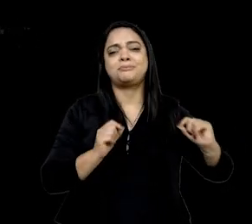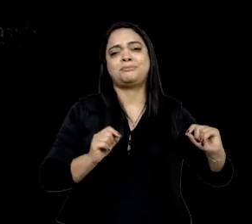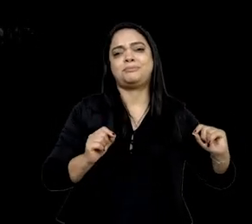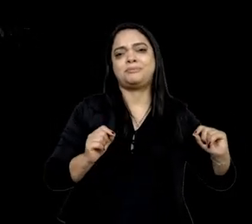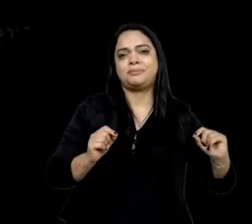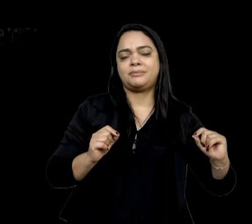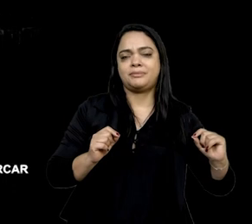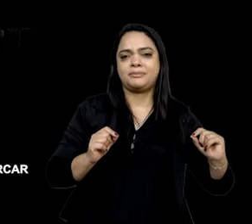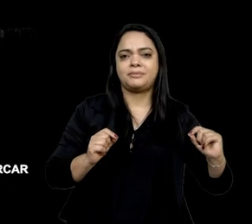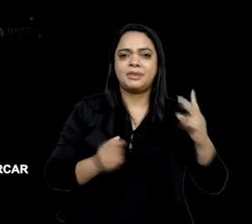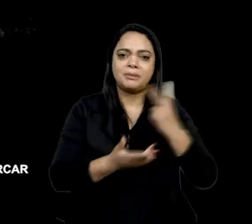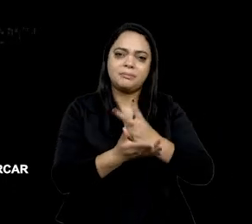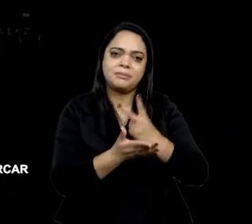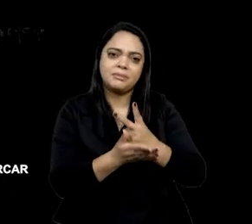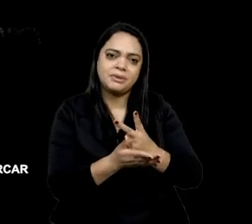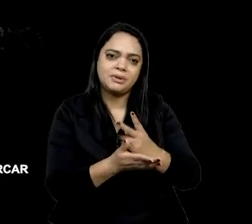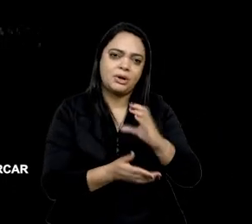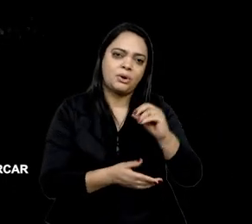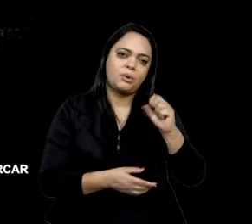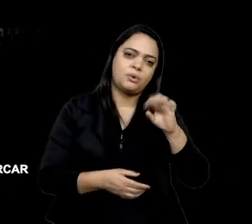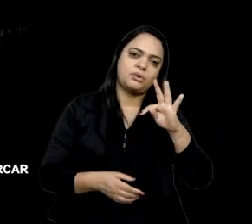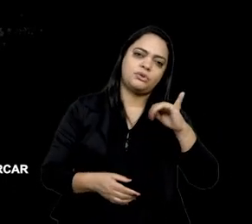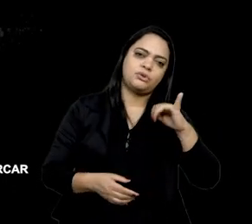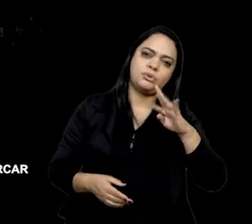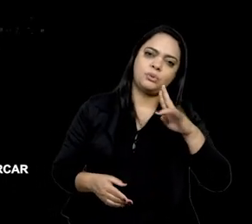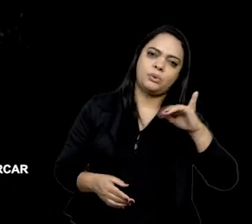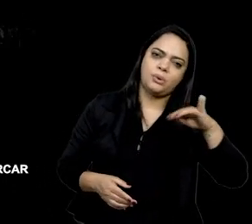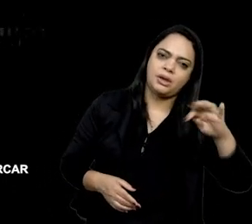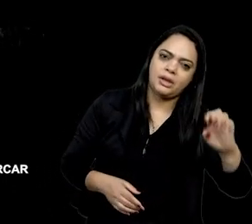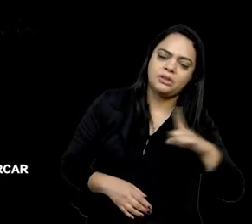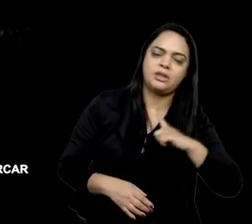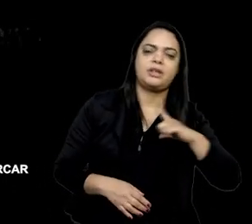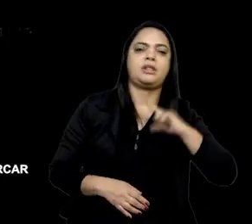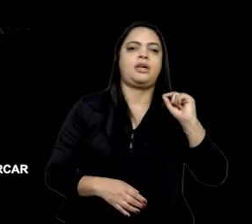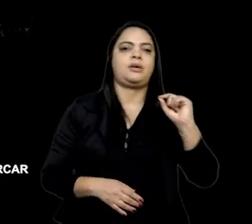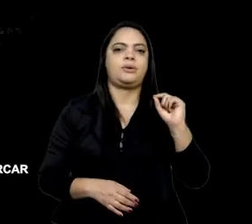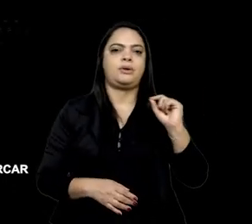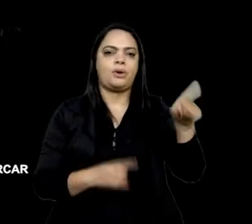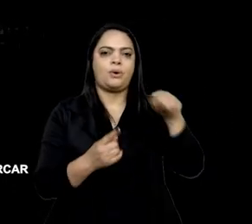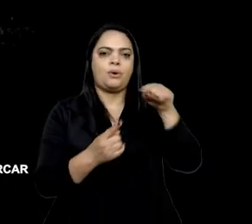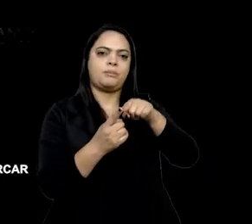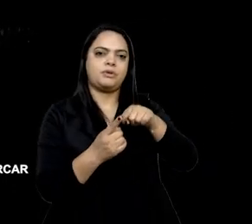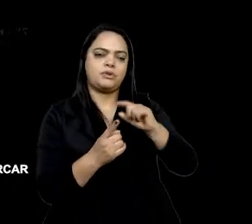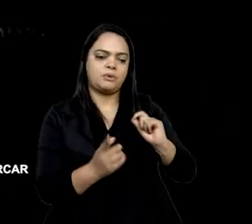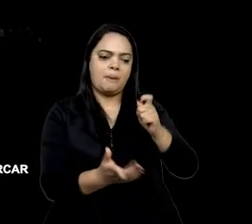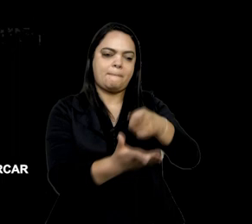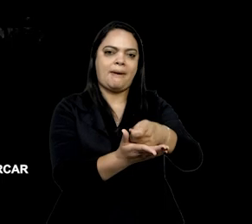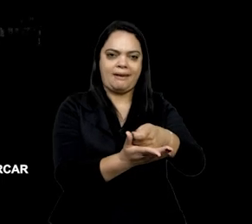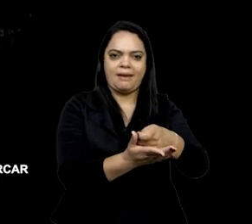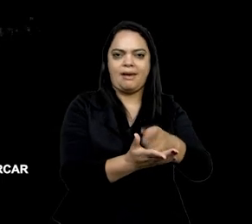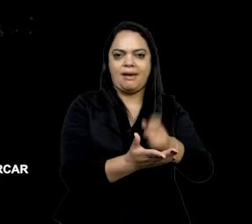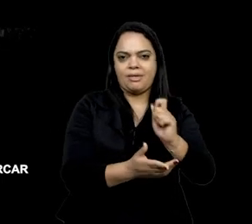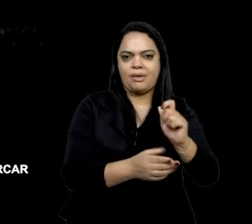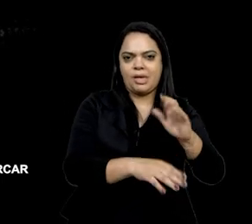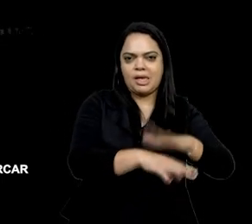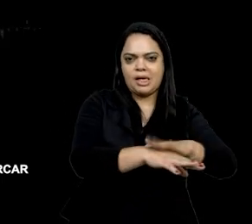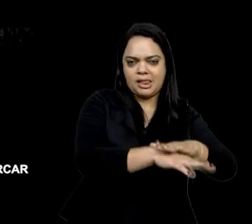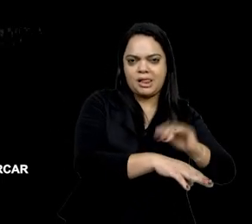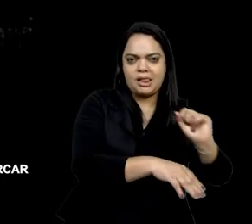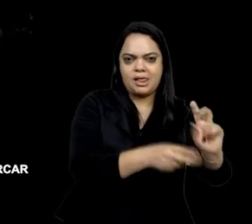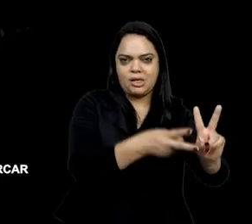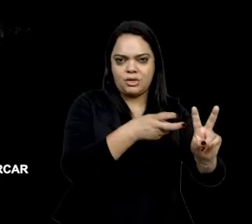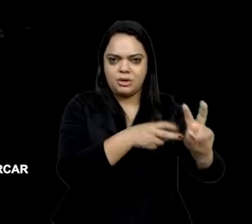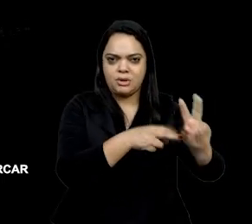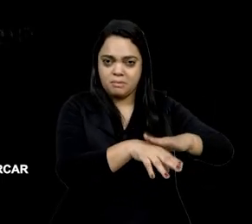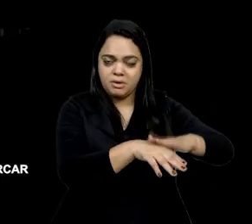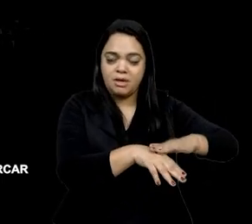tenha sido idenizar os proprietários das terras, essa proposta não passou, então um dos grandes problemas é esse,